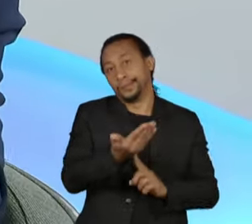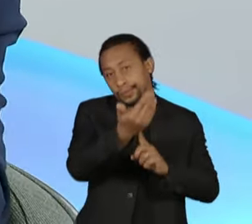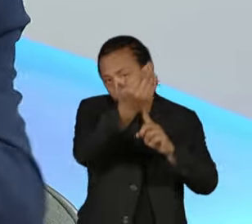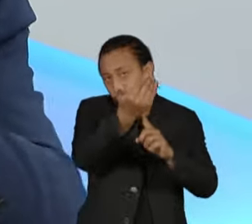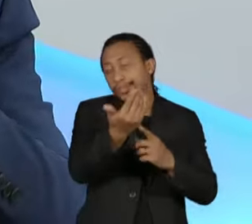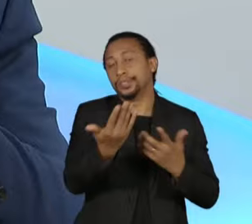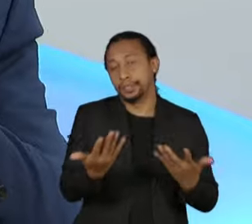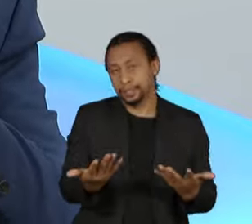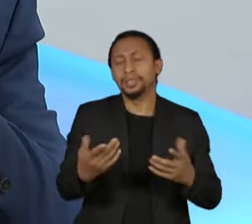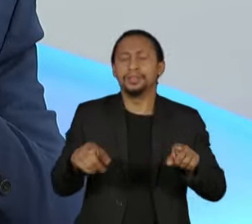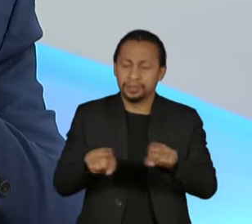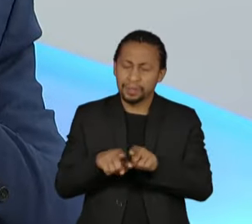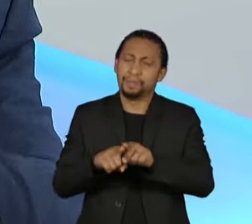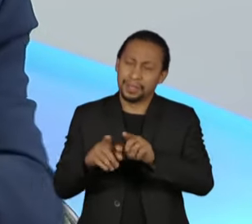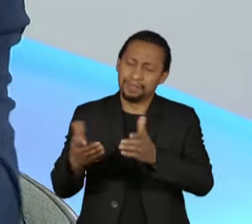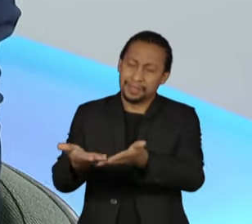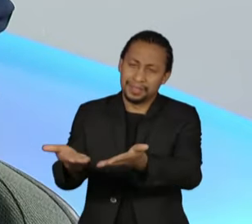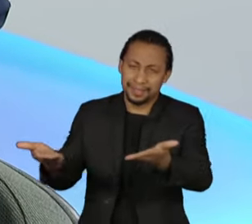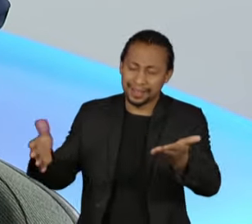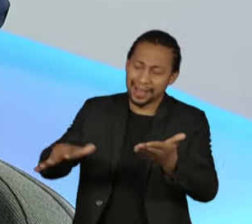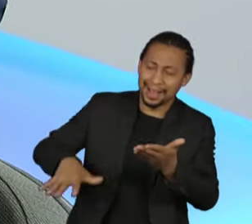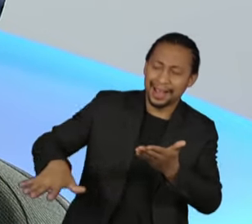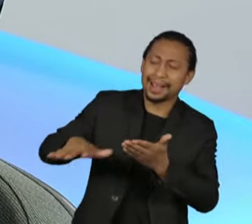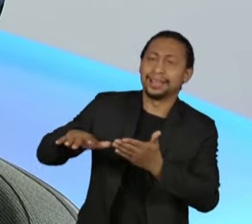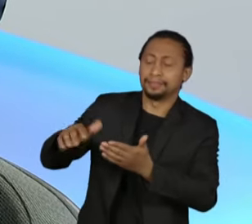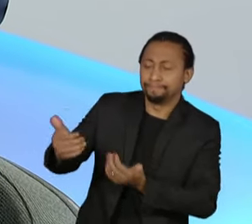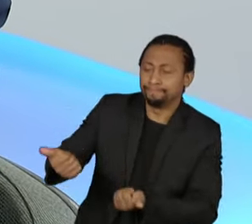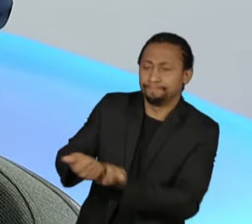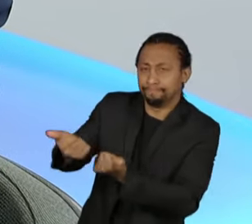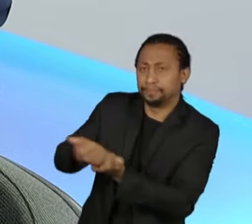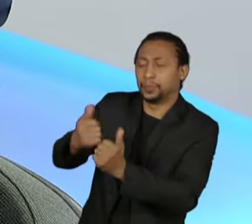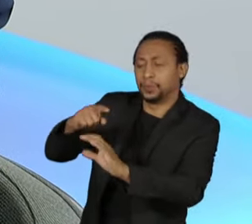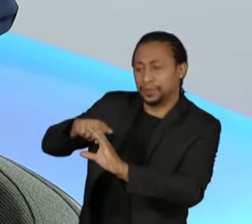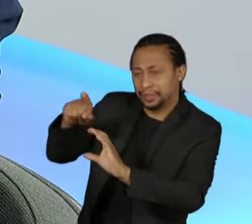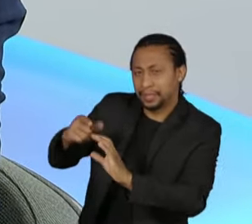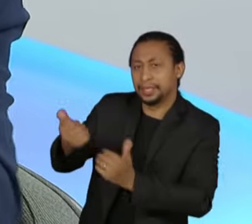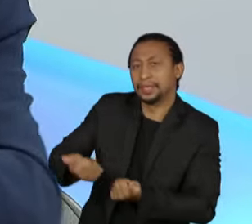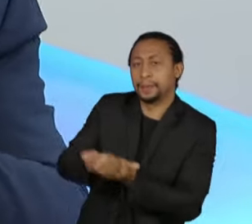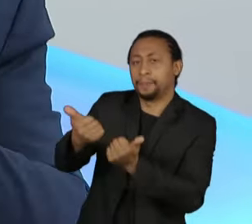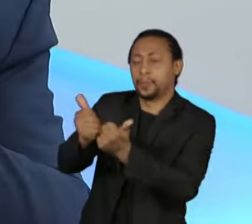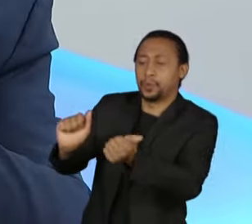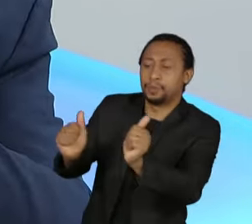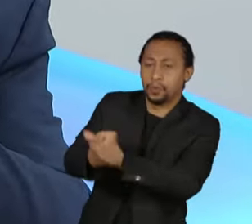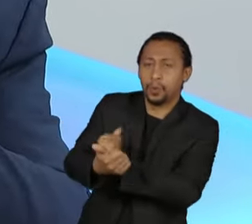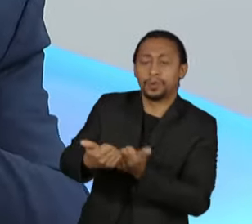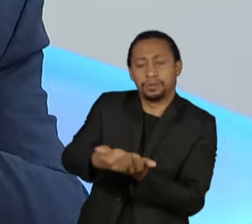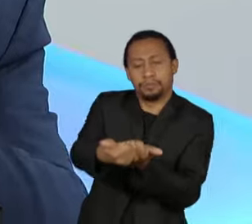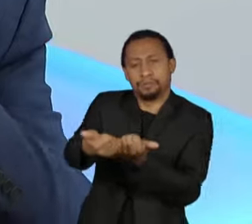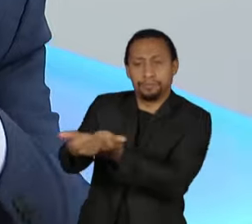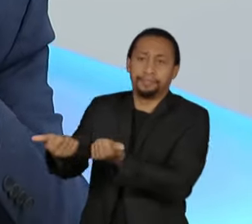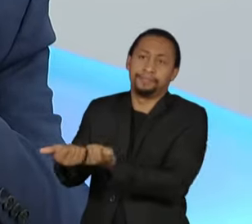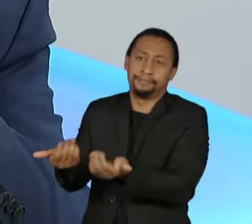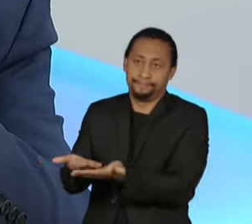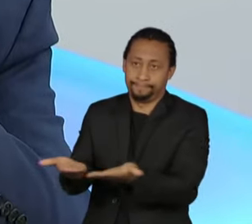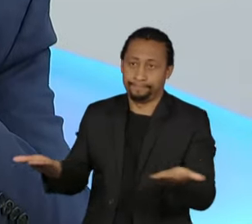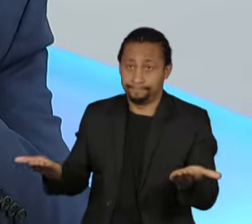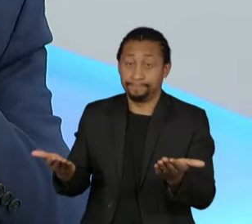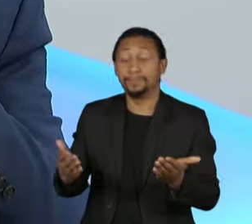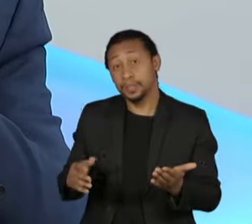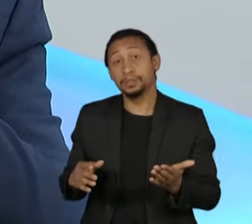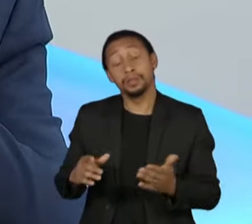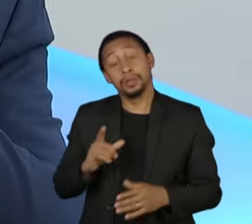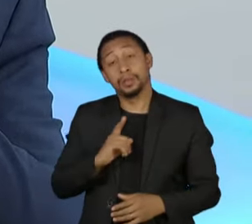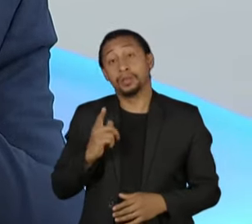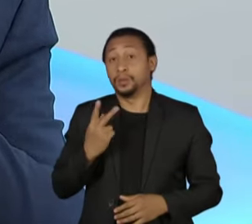para a ciência, o apoio para o esporte. Ou seja, e aqui a gente coloca dois caminhos